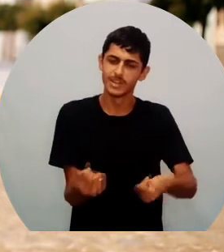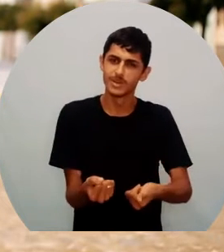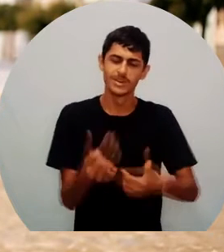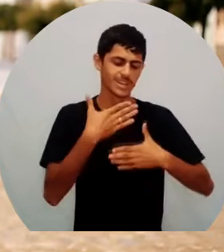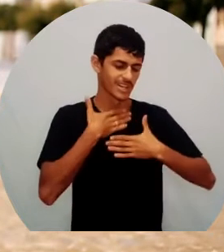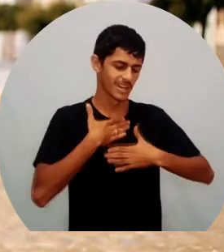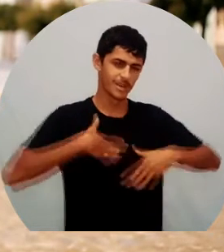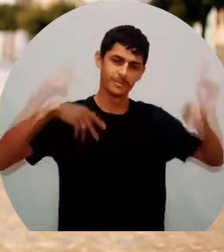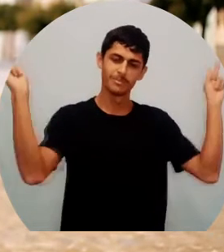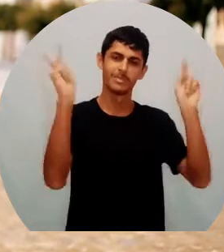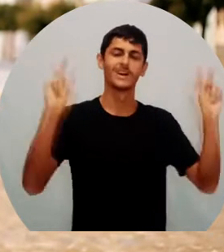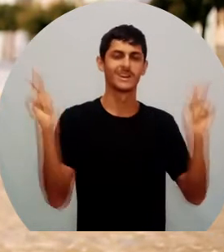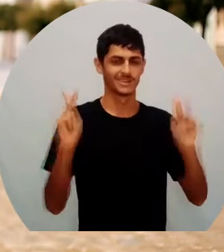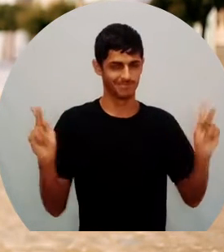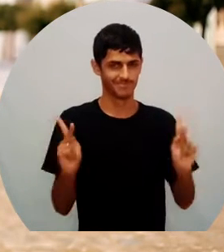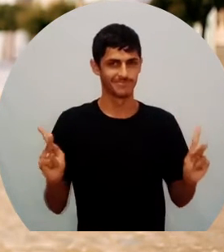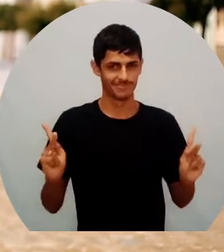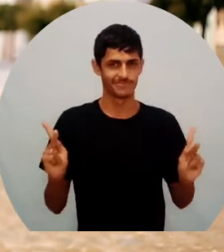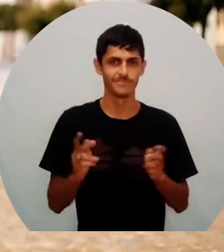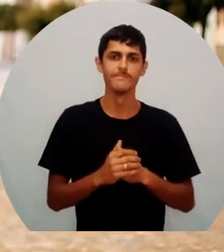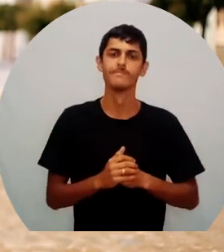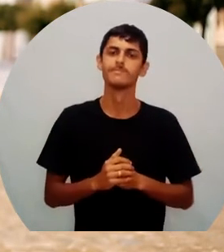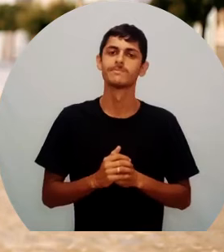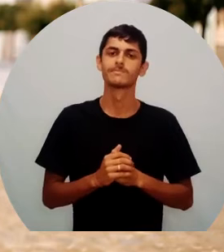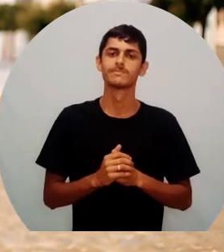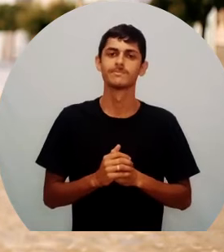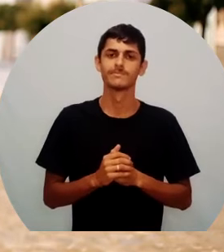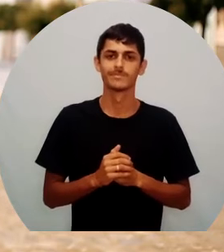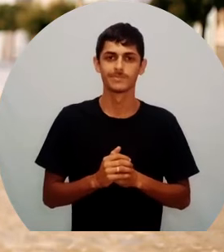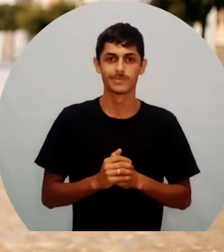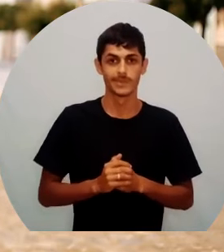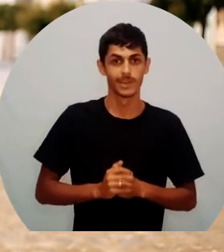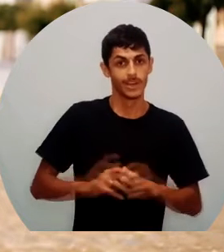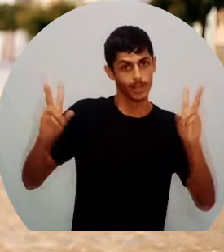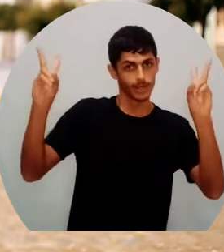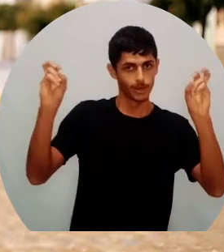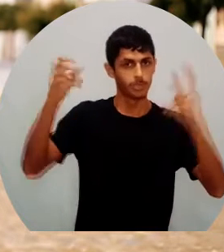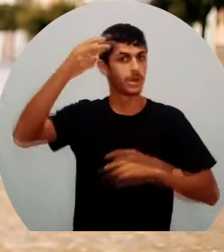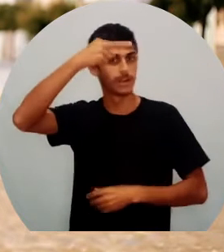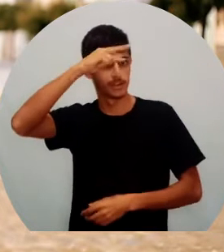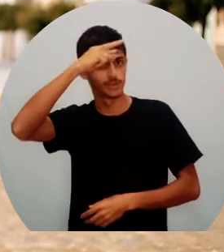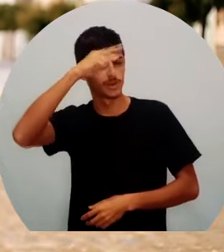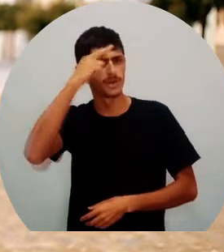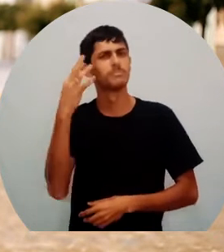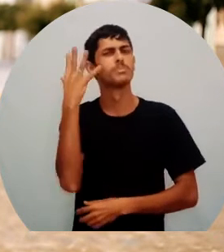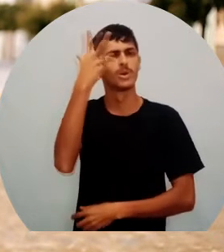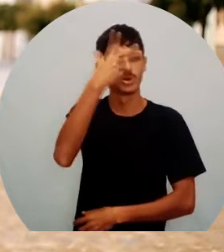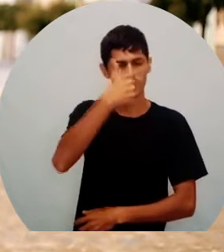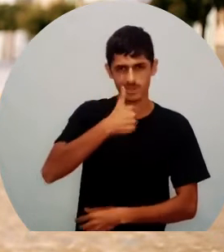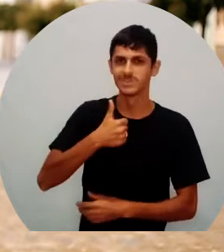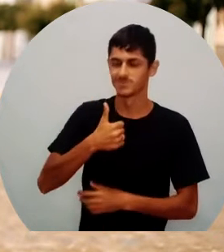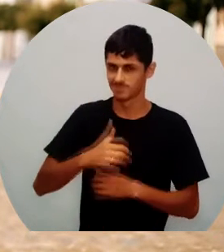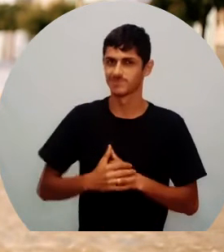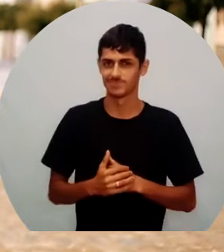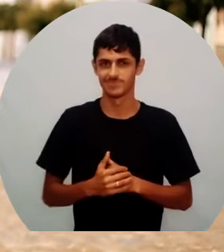sossegada, que nos traz muita paz. E sobre sua história, é uma história muito bonita,